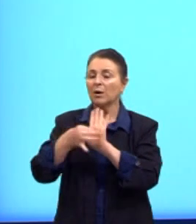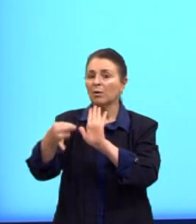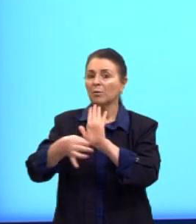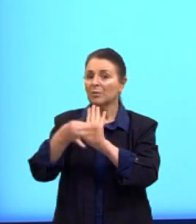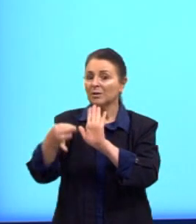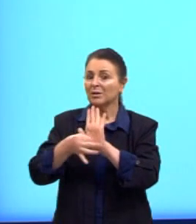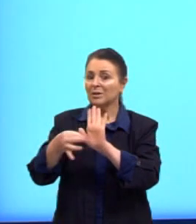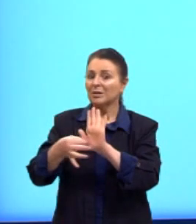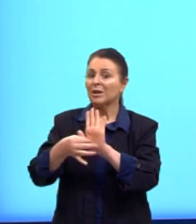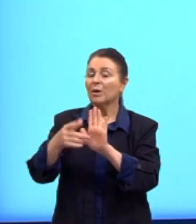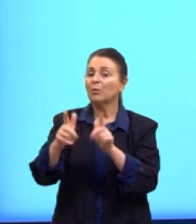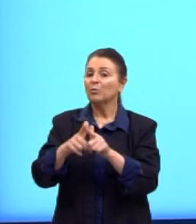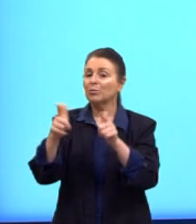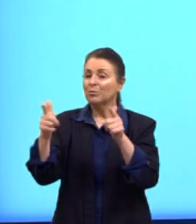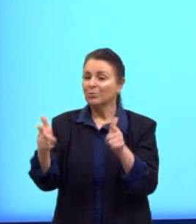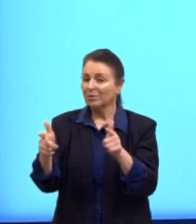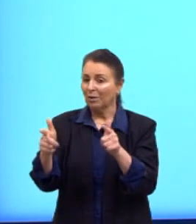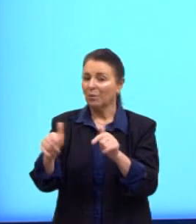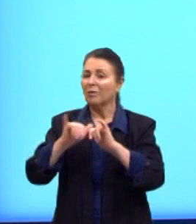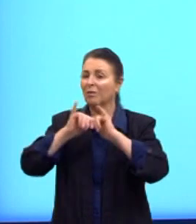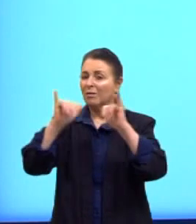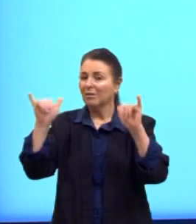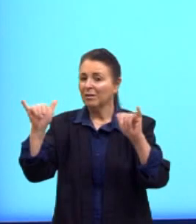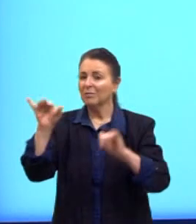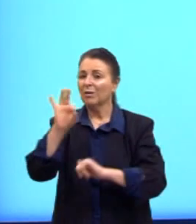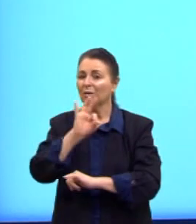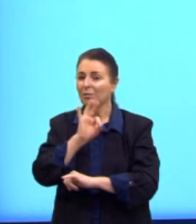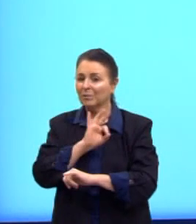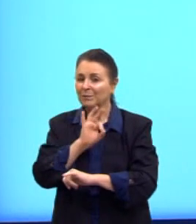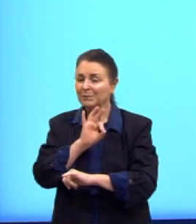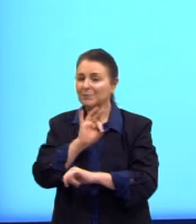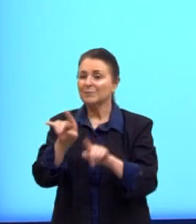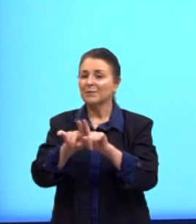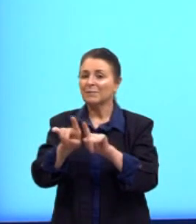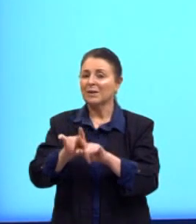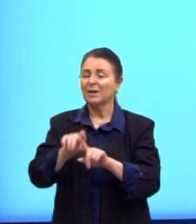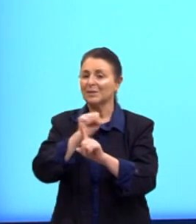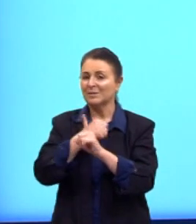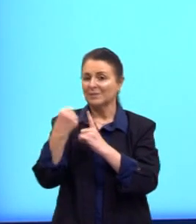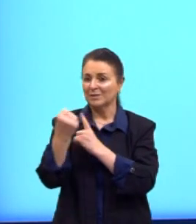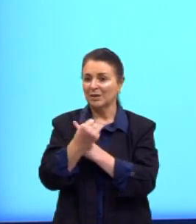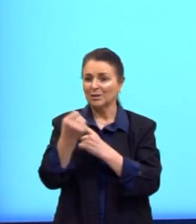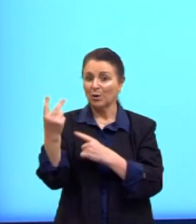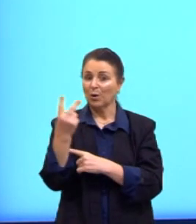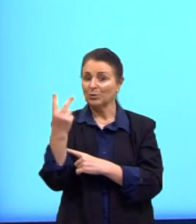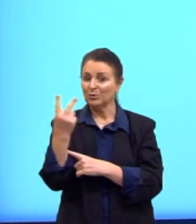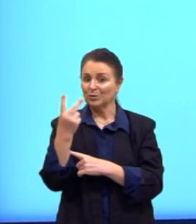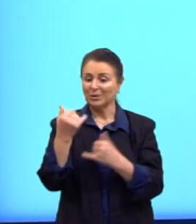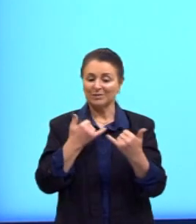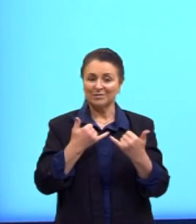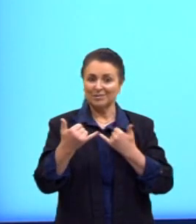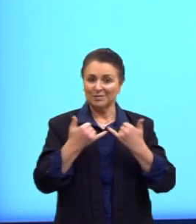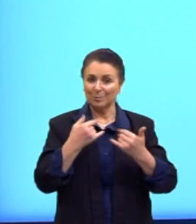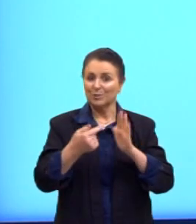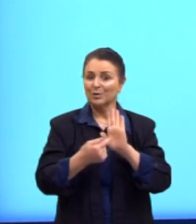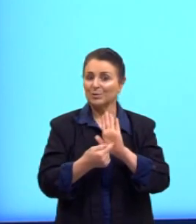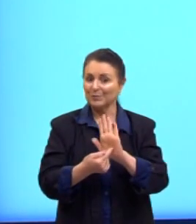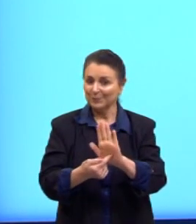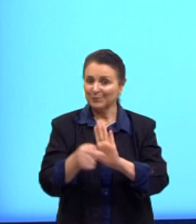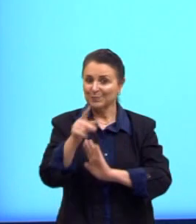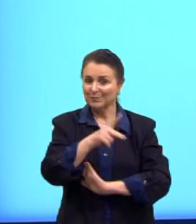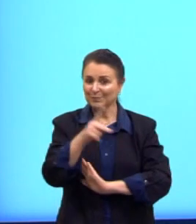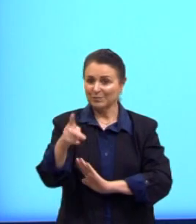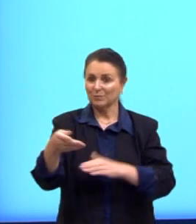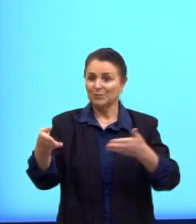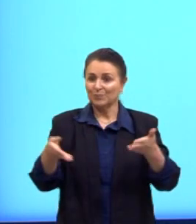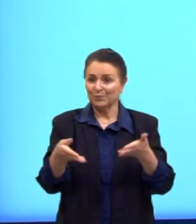se utilizando de alertas à polícia e à sociedade. Olhem esses dois exemplos aqui que eu trouxe, bem